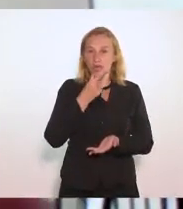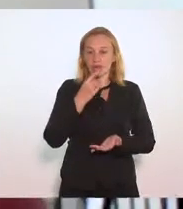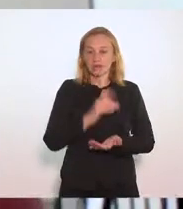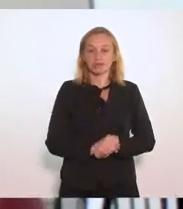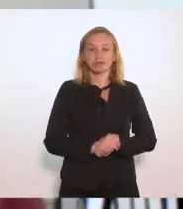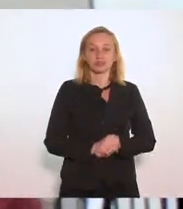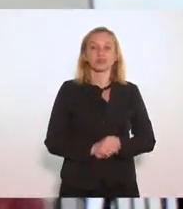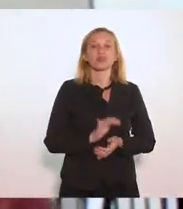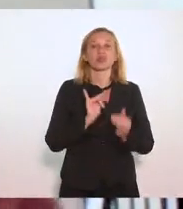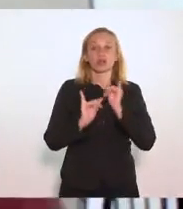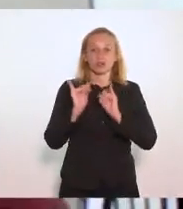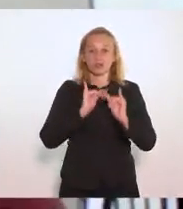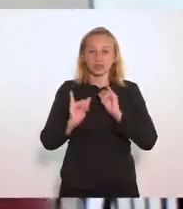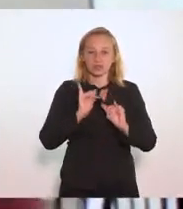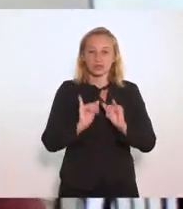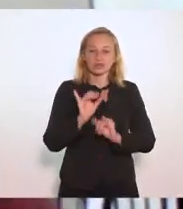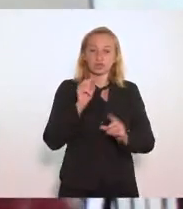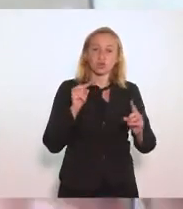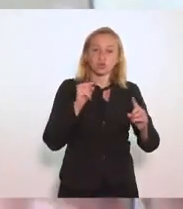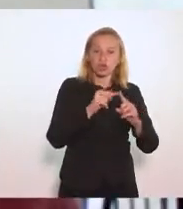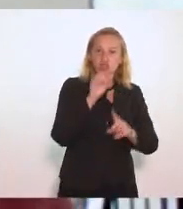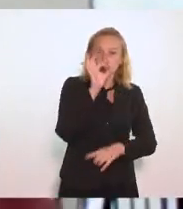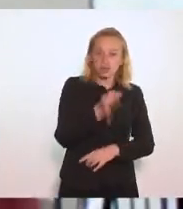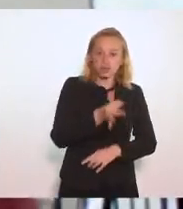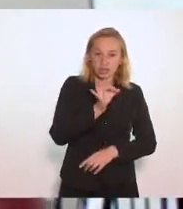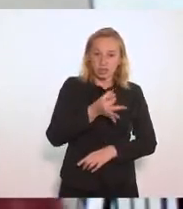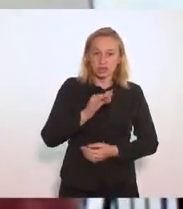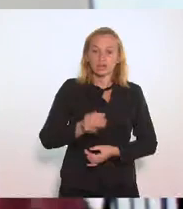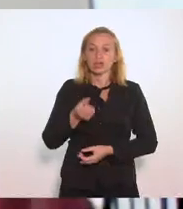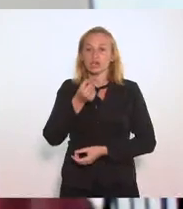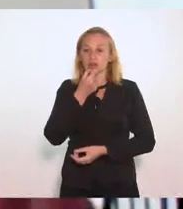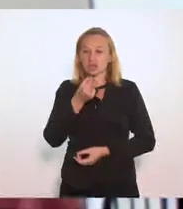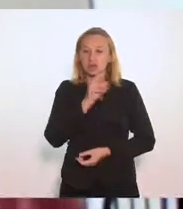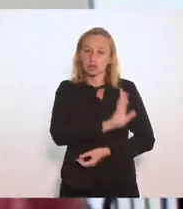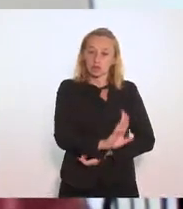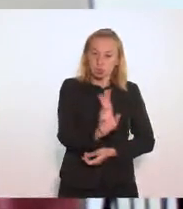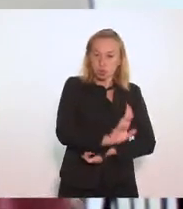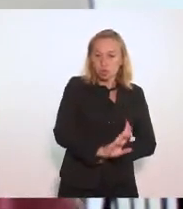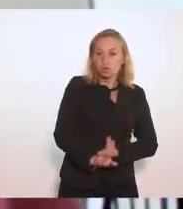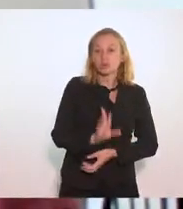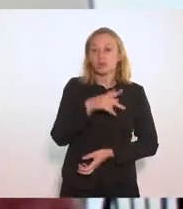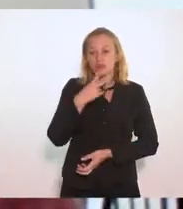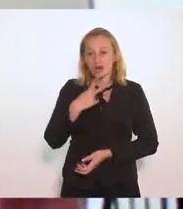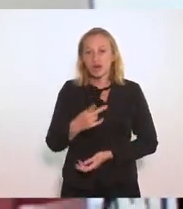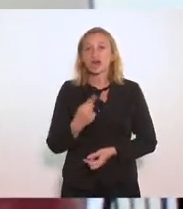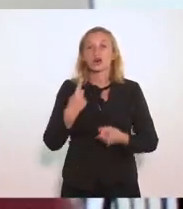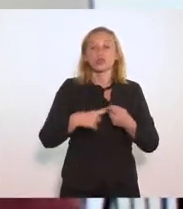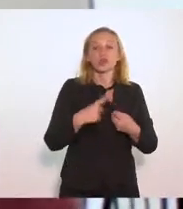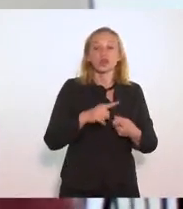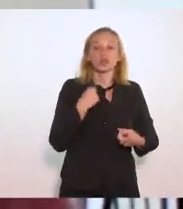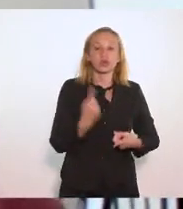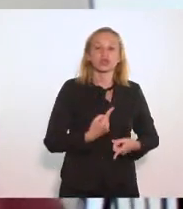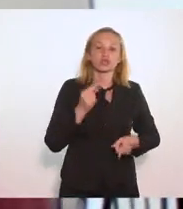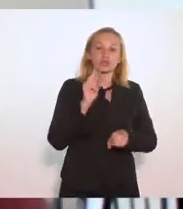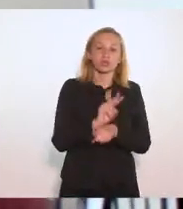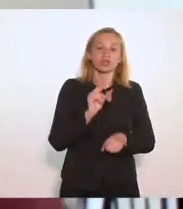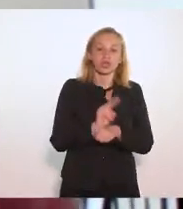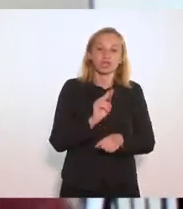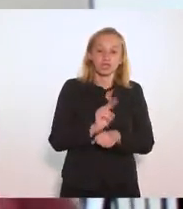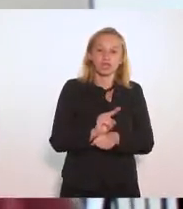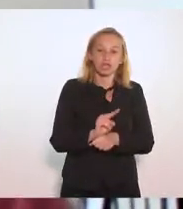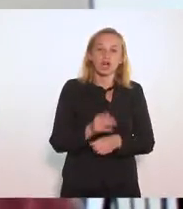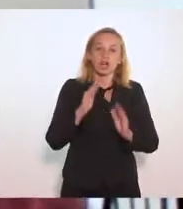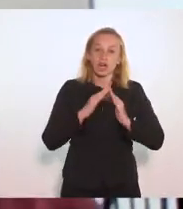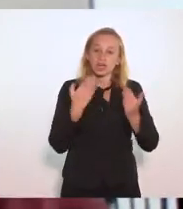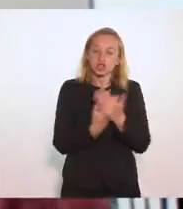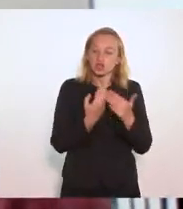Eu trago essas informações bem objetivas e cito o nome dos medicamentos para justificar porque estamos defendendo que as escolas e